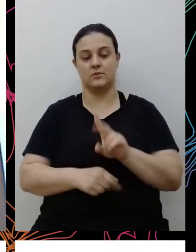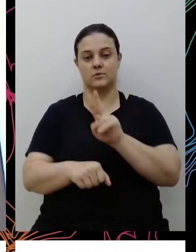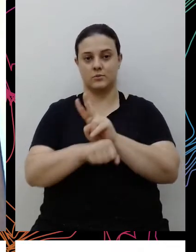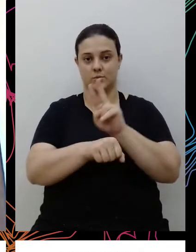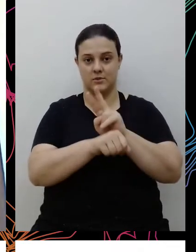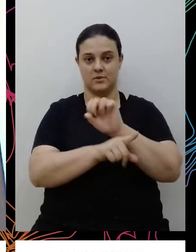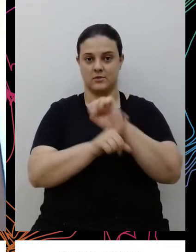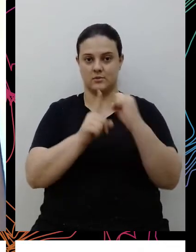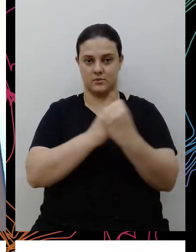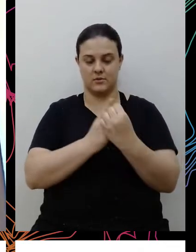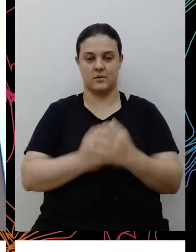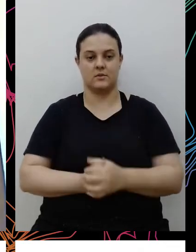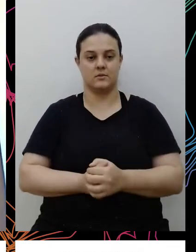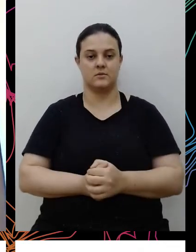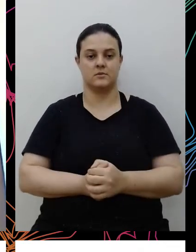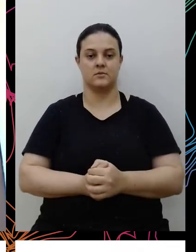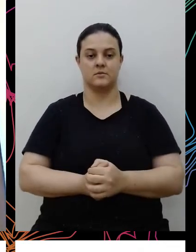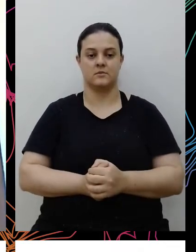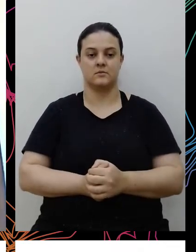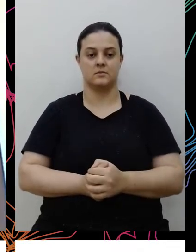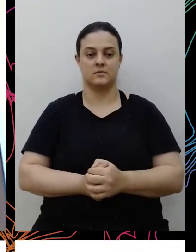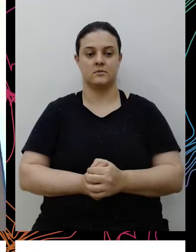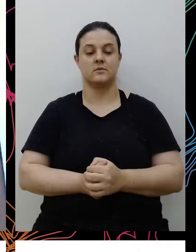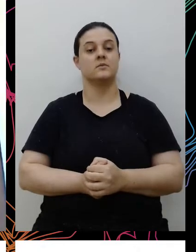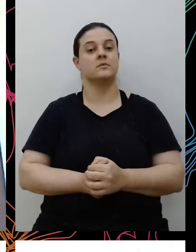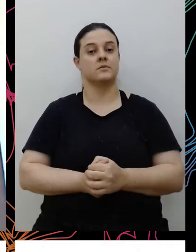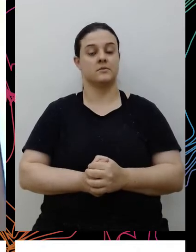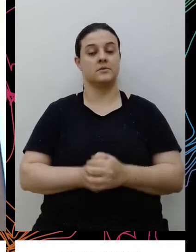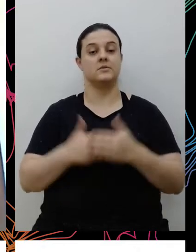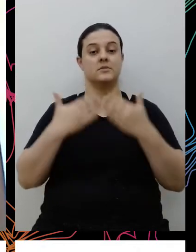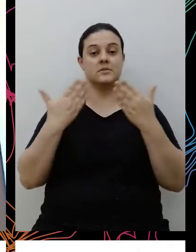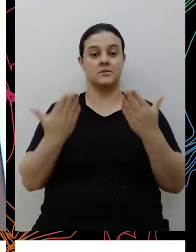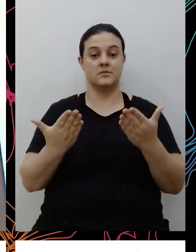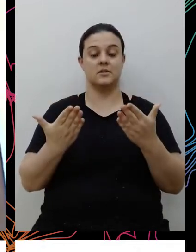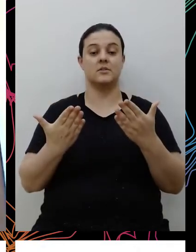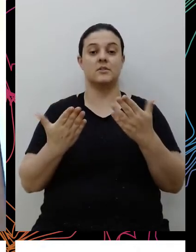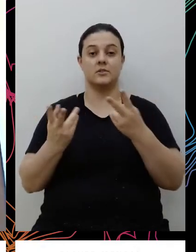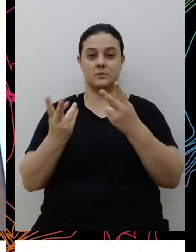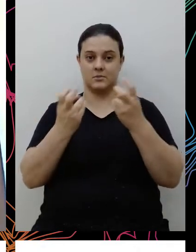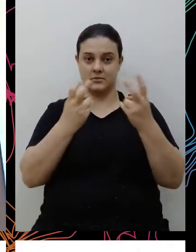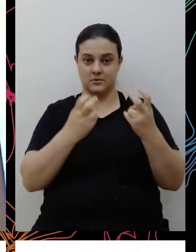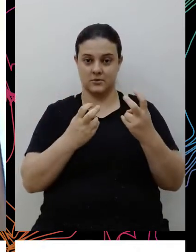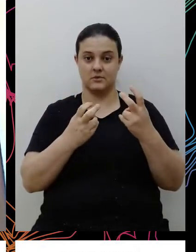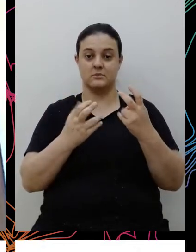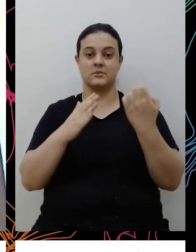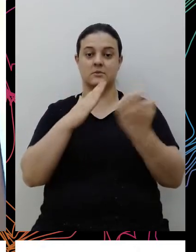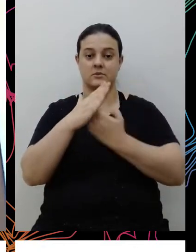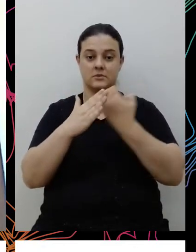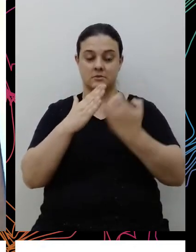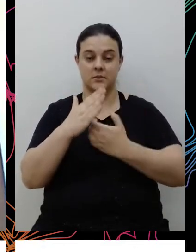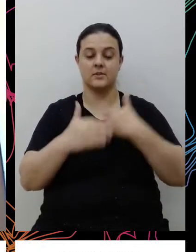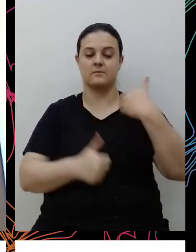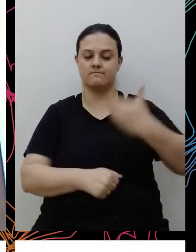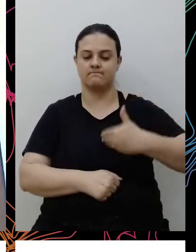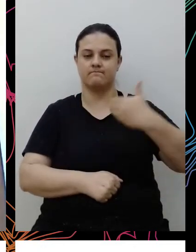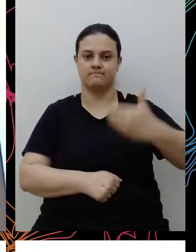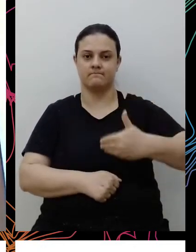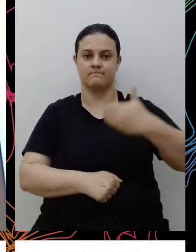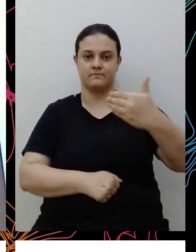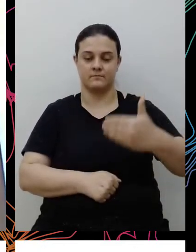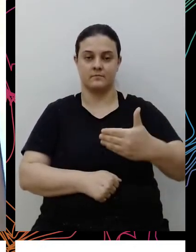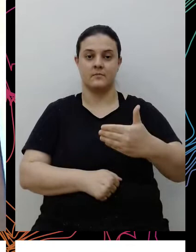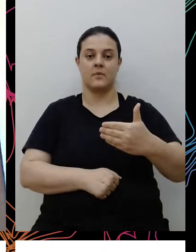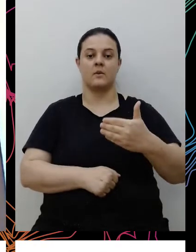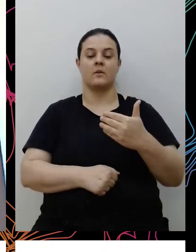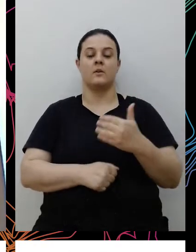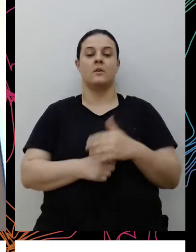social, né? E assim, a gente tem que as empresas devem, né? Começar a assumir cada vez mais uma postura